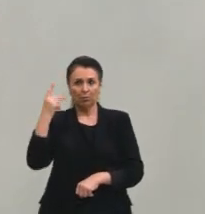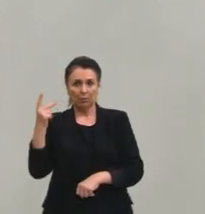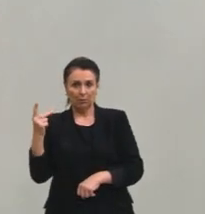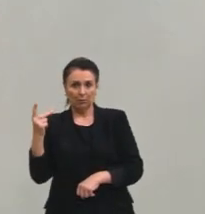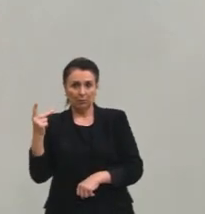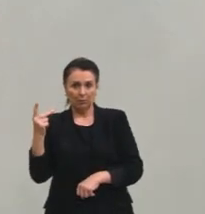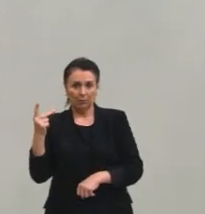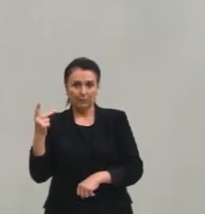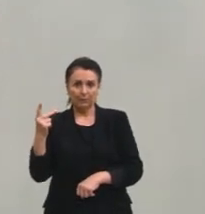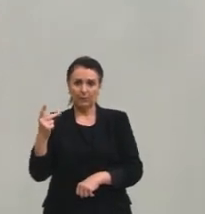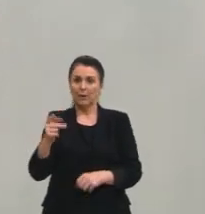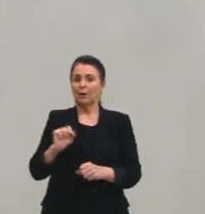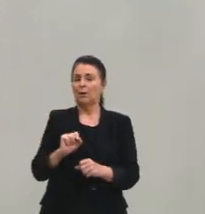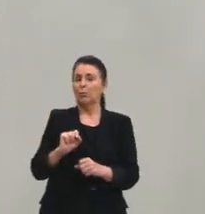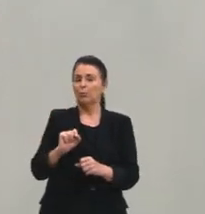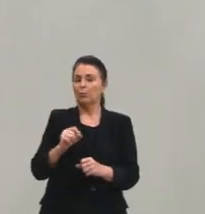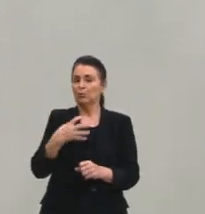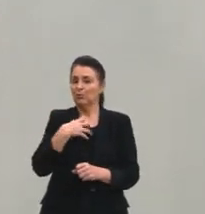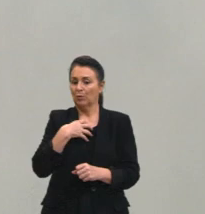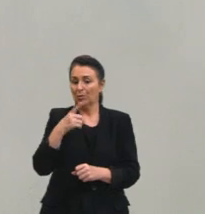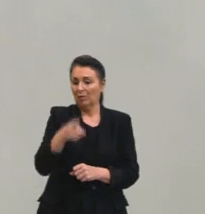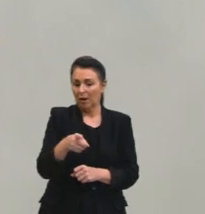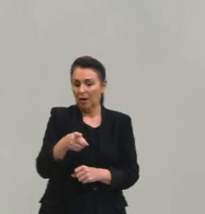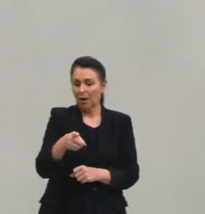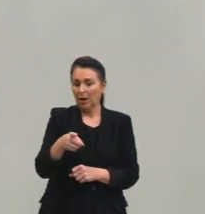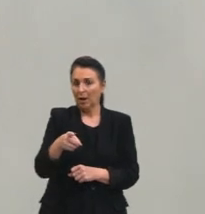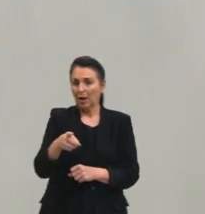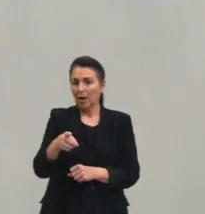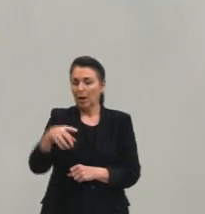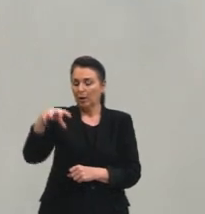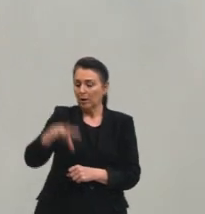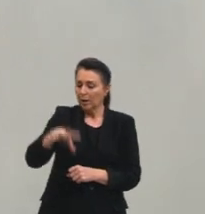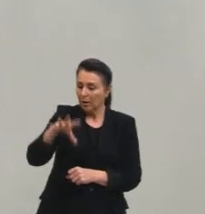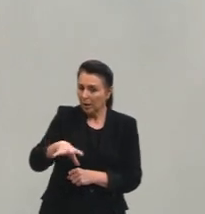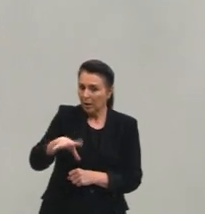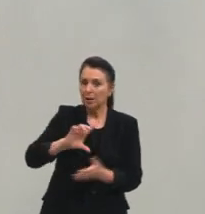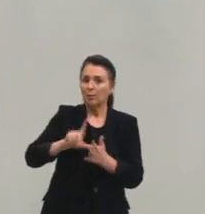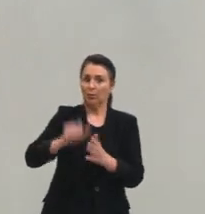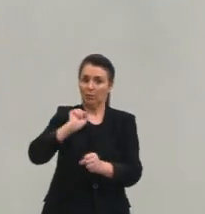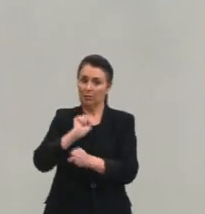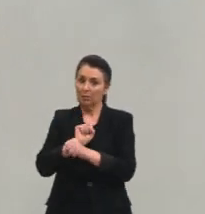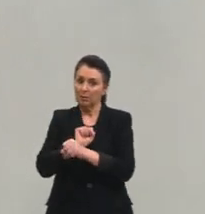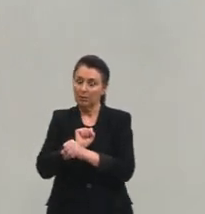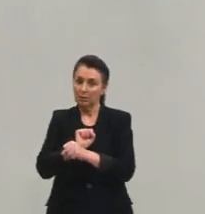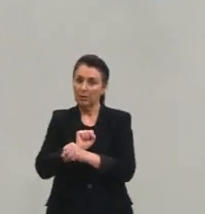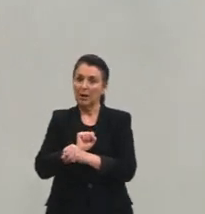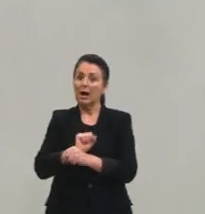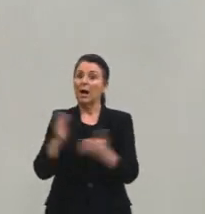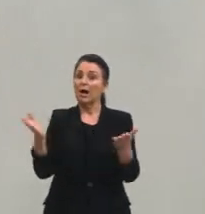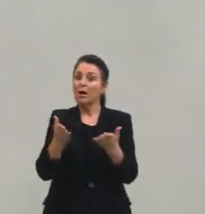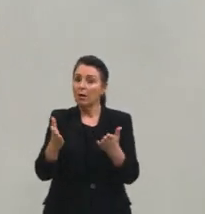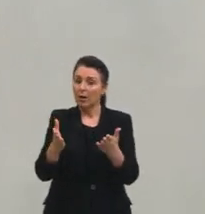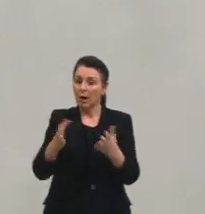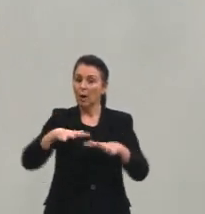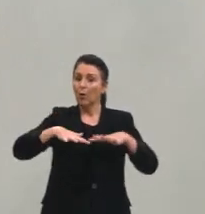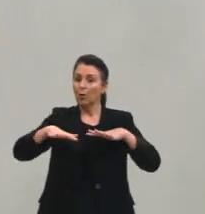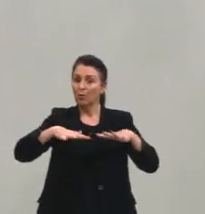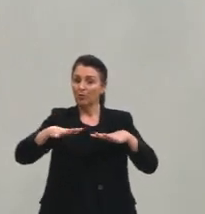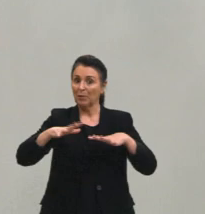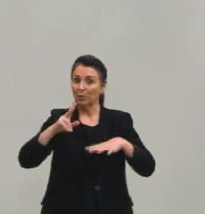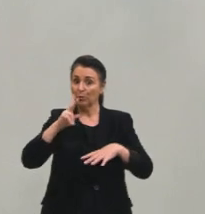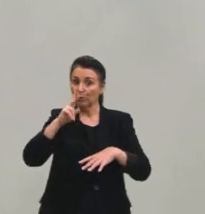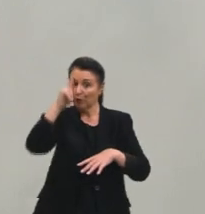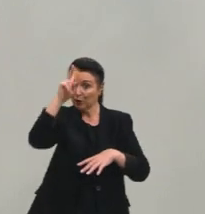tendência dela em entrar em repouso, em ficar parada no chão. Já o movimento violento